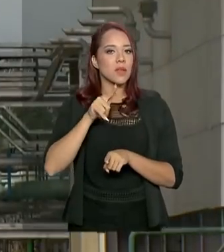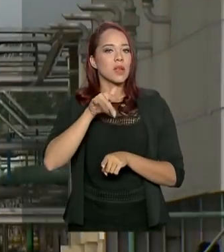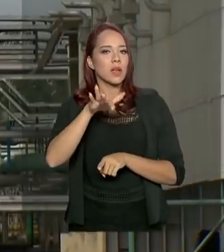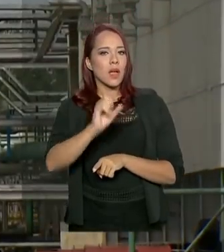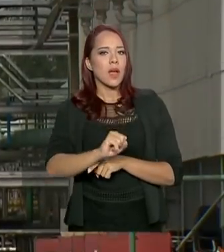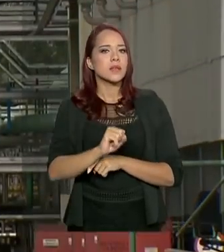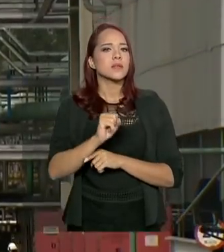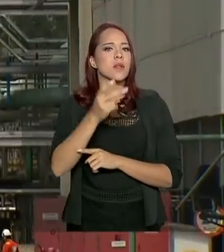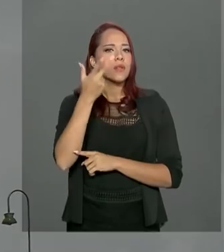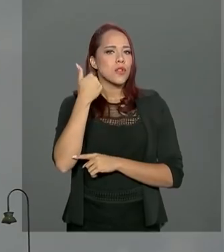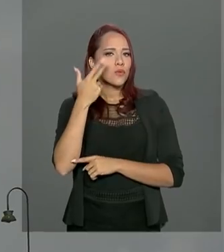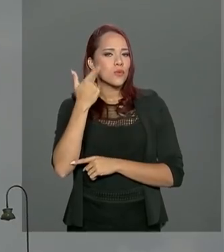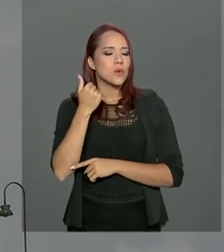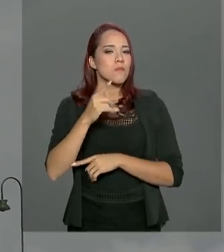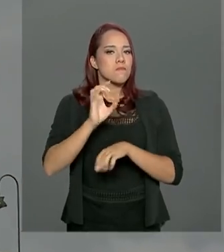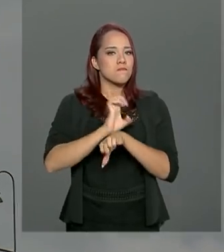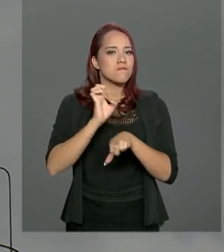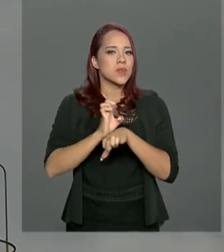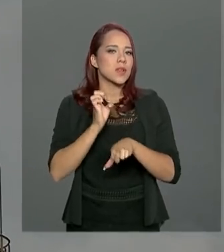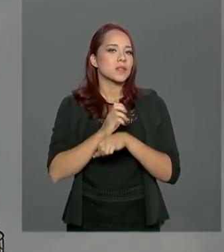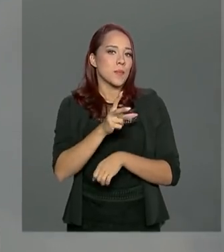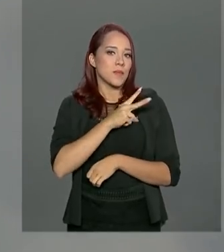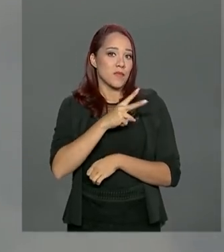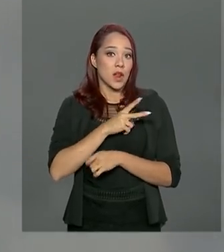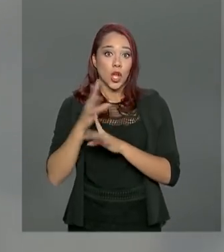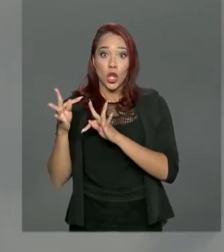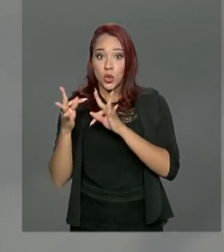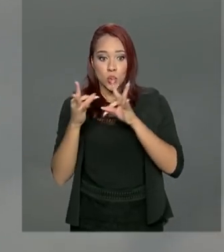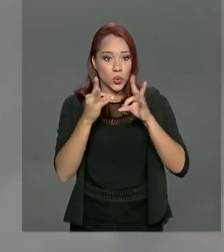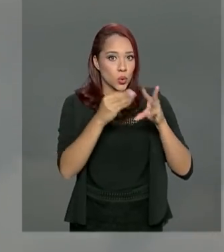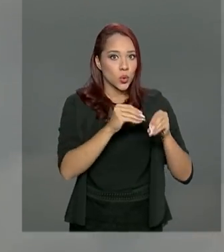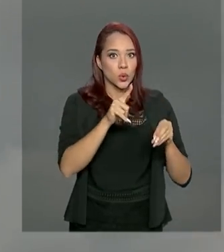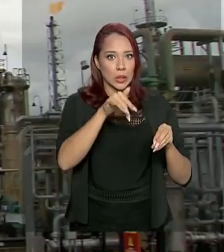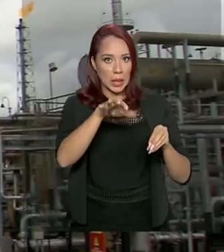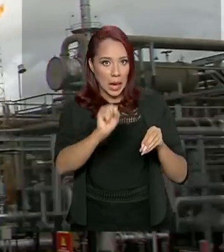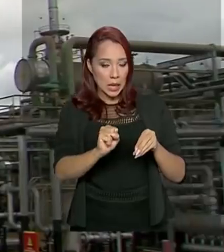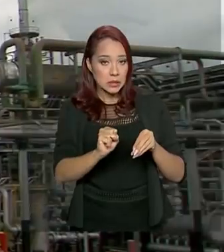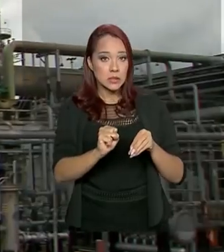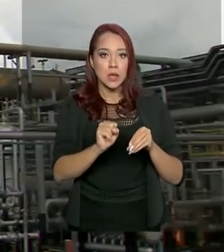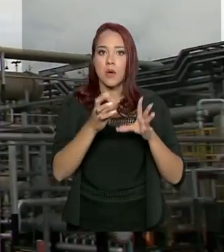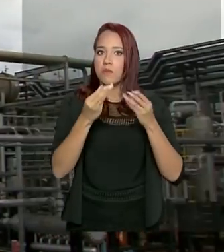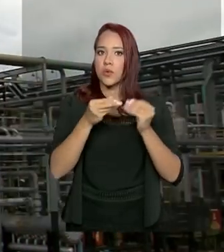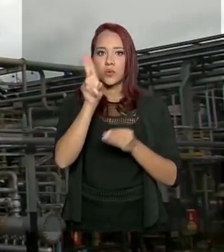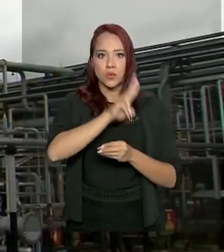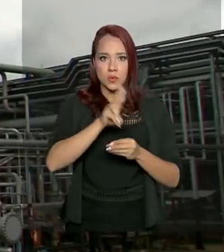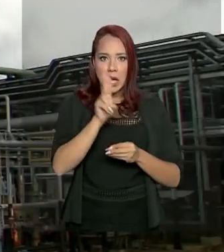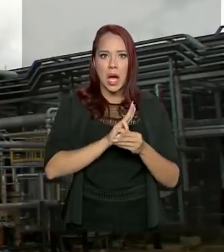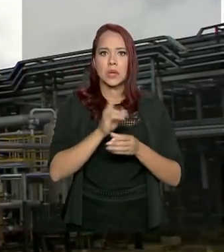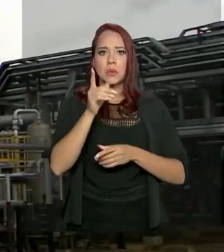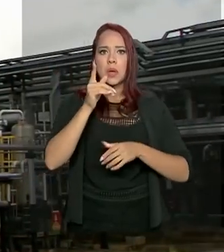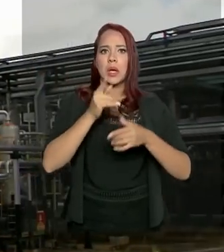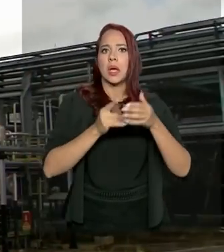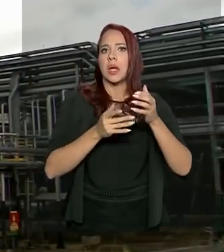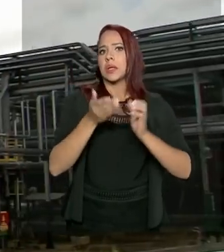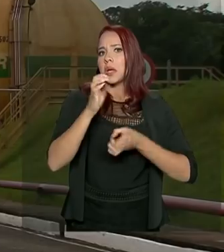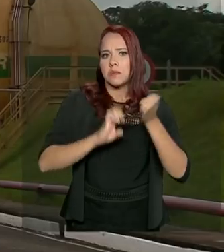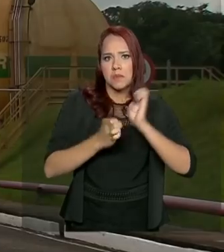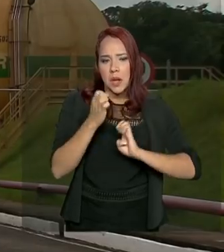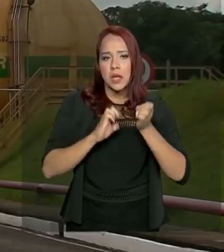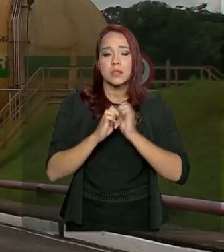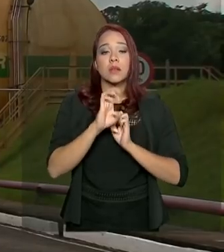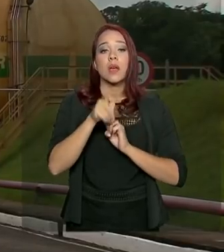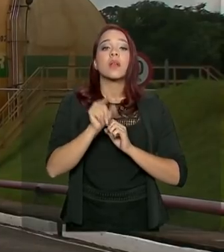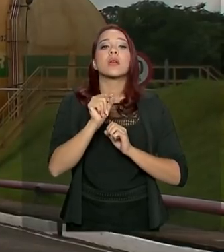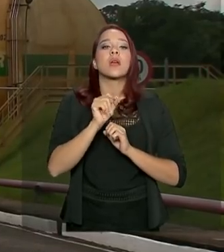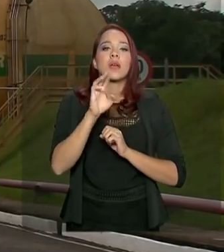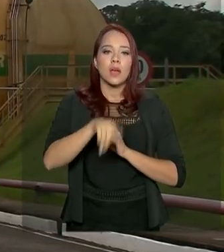para empresas privadas. Antes, toda a cadeia produtiva do combustível, muito usado na indústria em termoelétricas, era